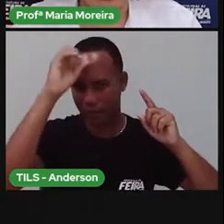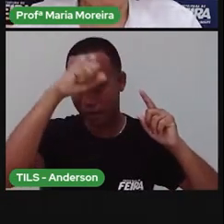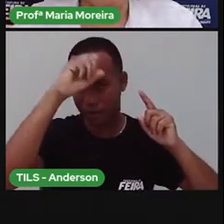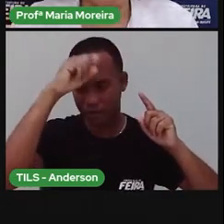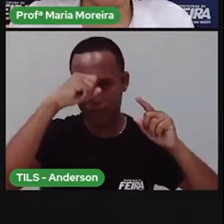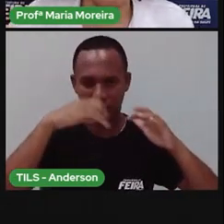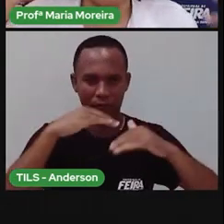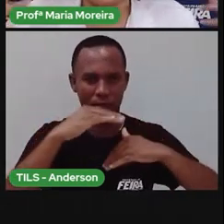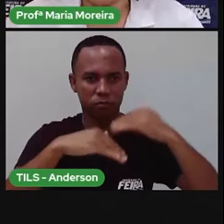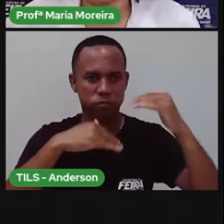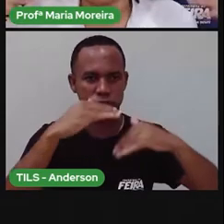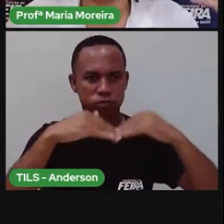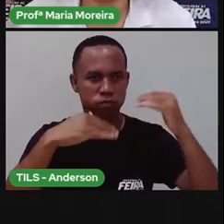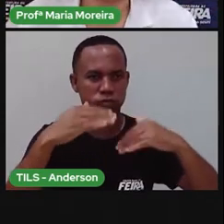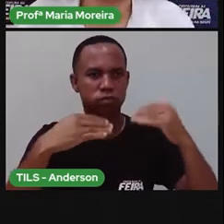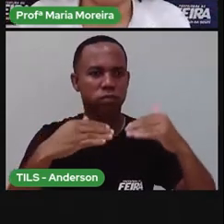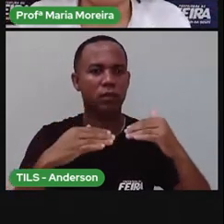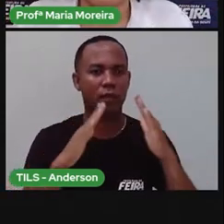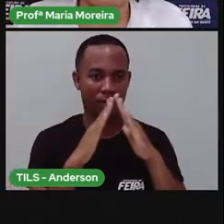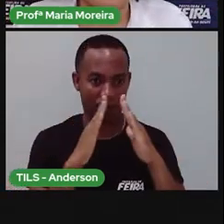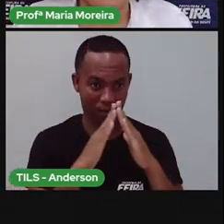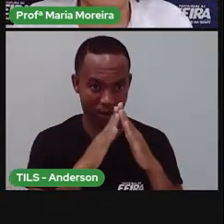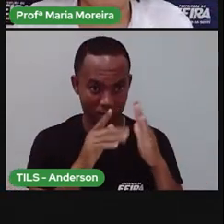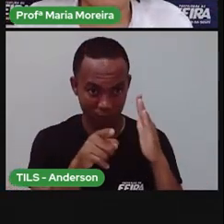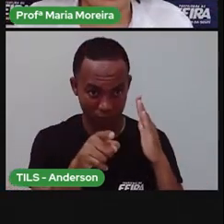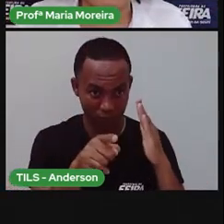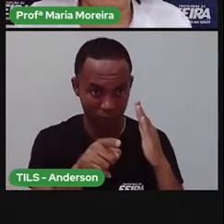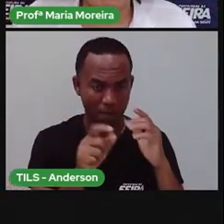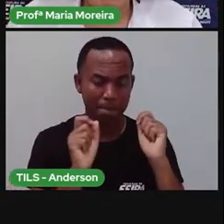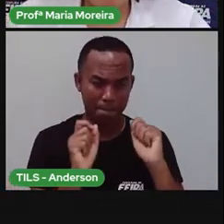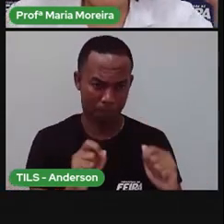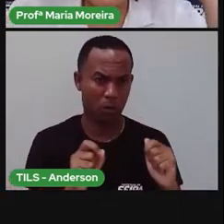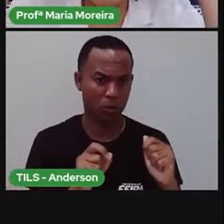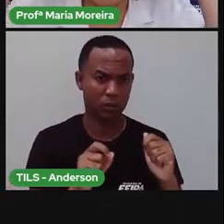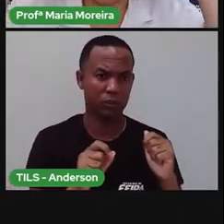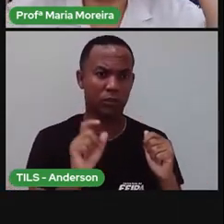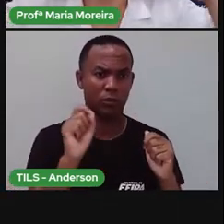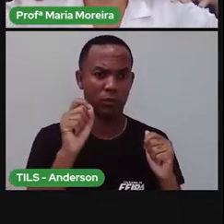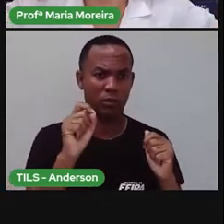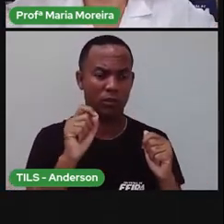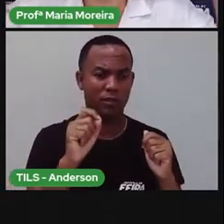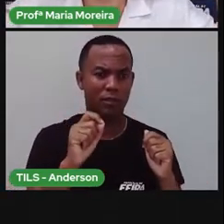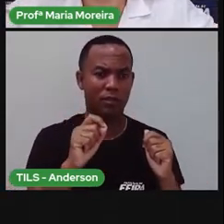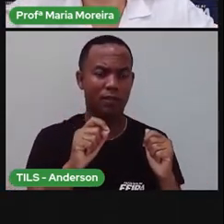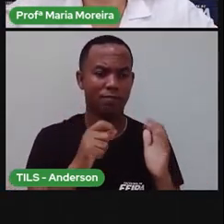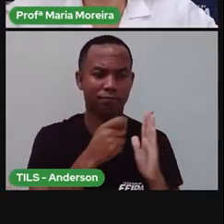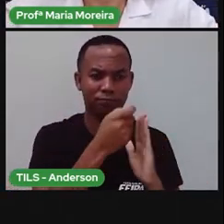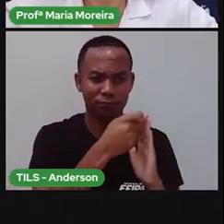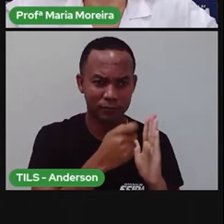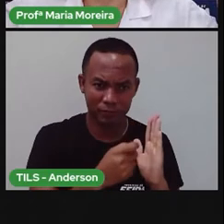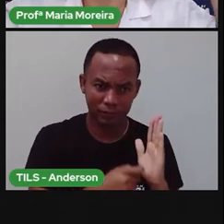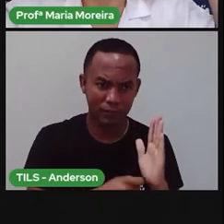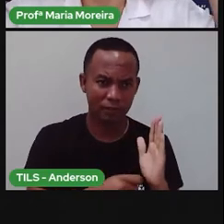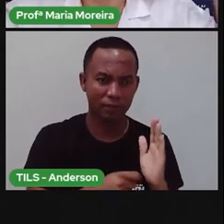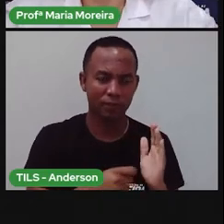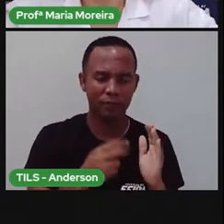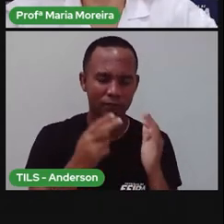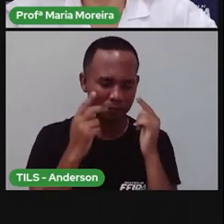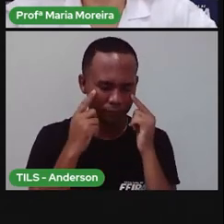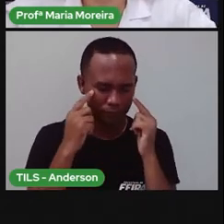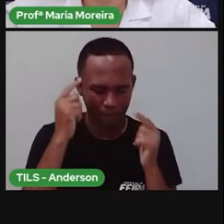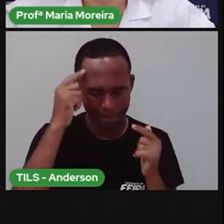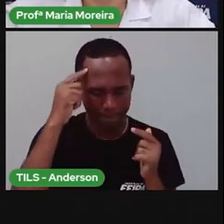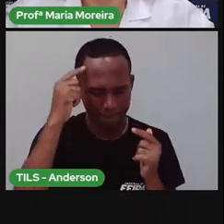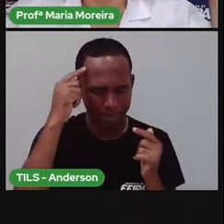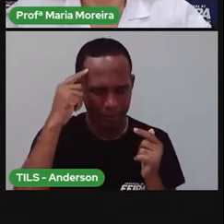social e utilizar cada vez mais a nossa criatividade, ó. Fechar os olhinhos, imaginar, pisar. Olha, poxa,